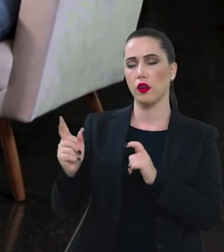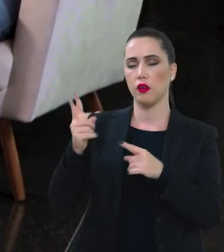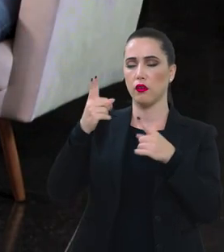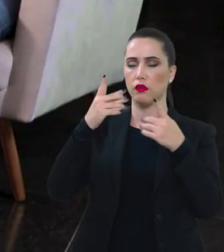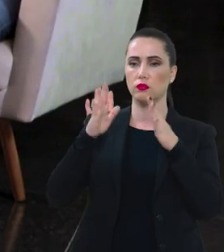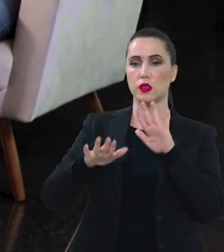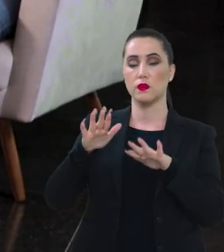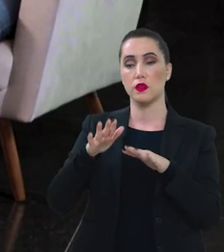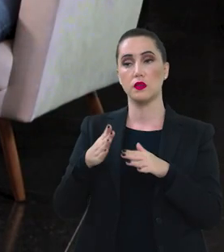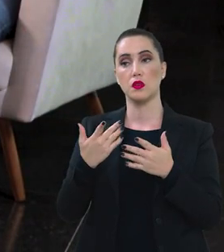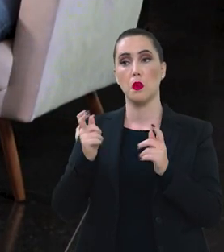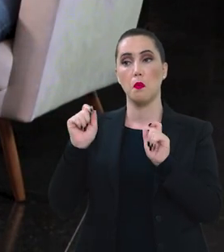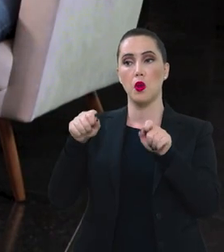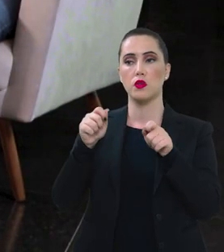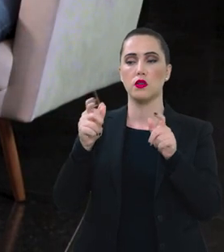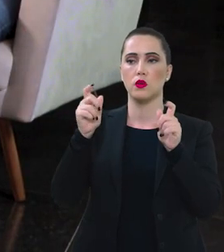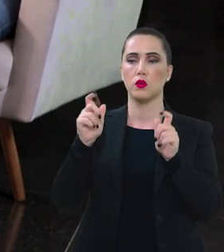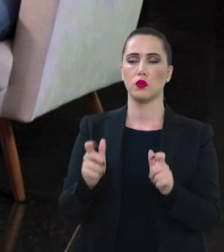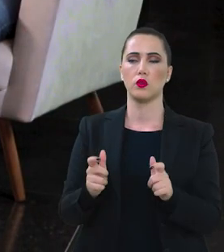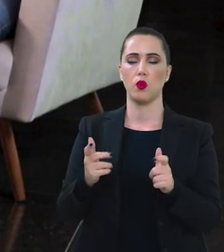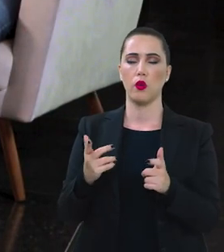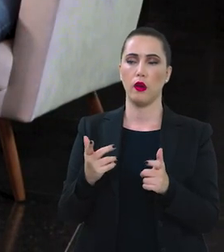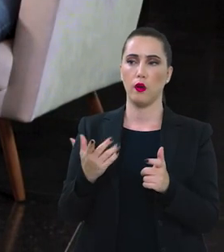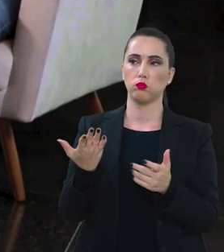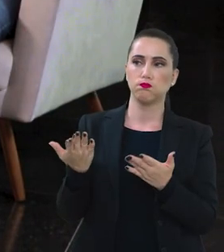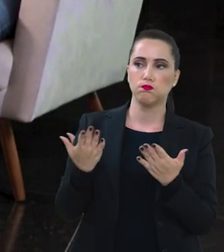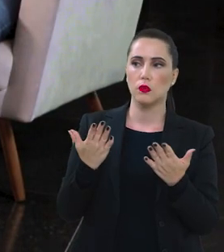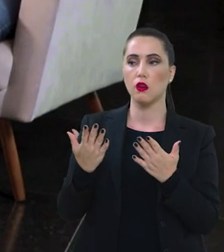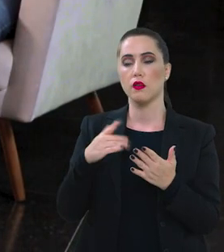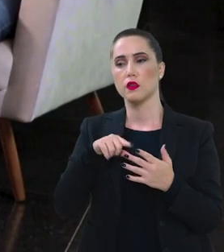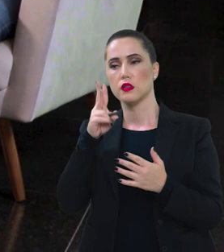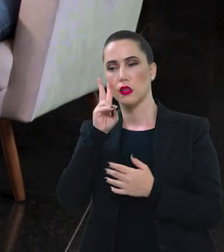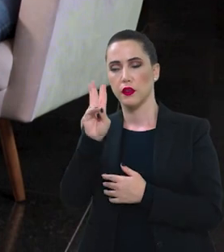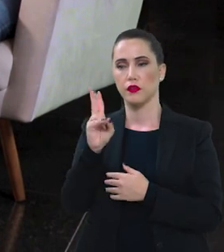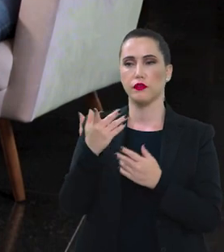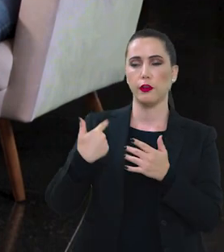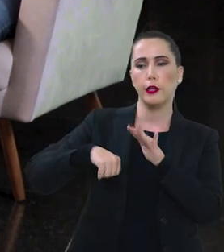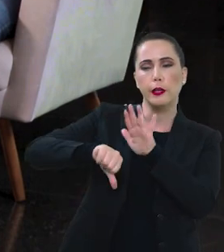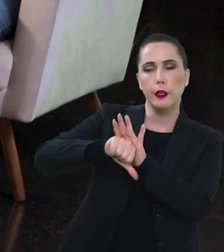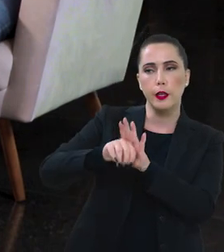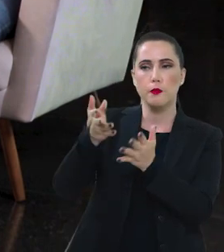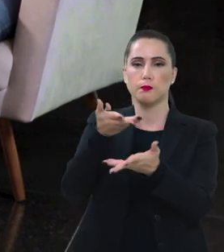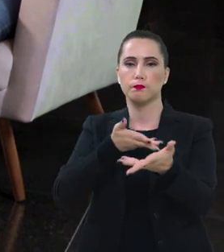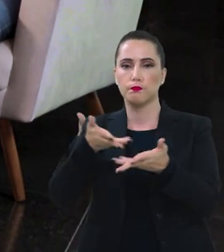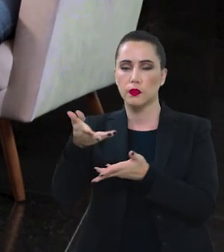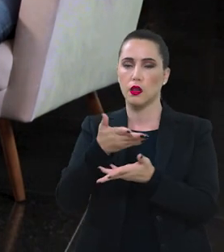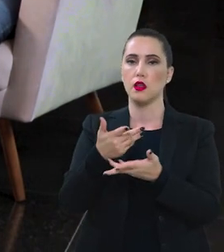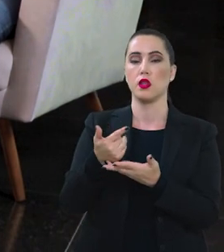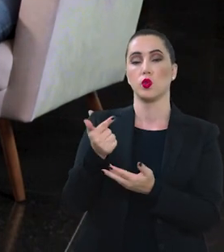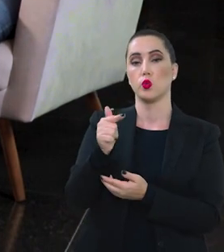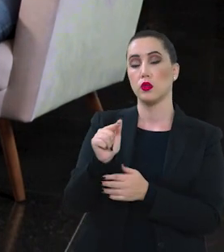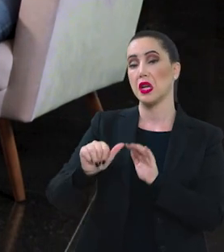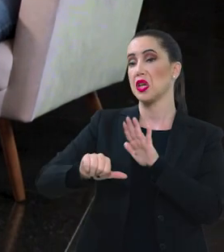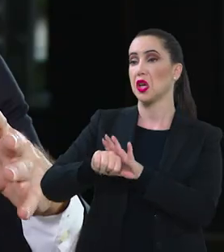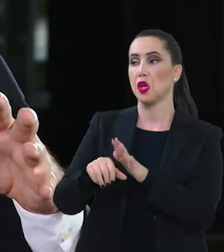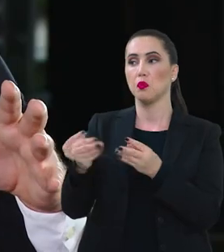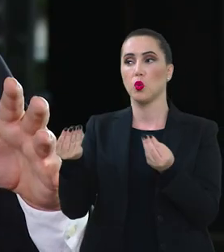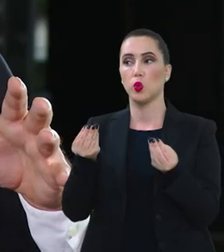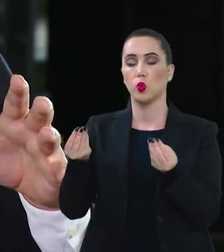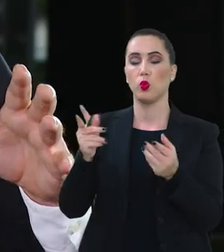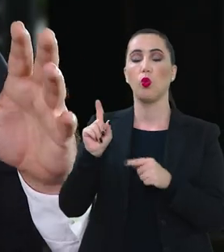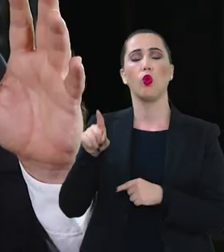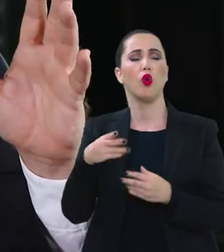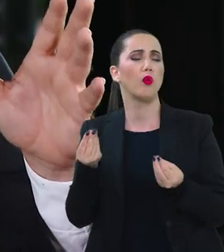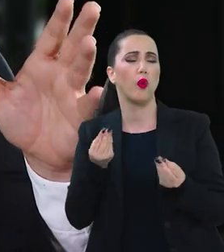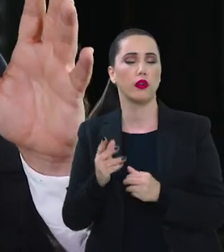ambiente que pode ser um ambiente em que você tem essa interface entre a criminalidade a não criminalidade quer dizer